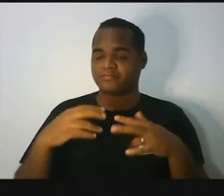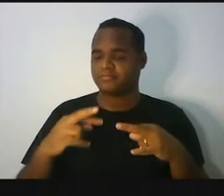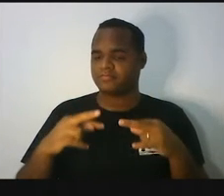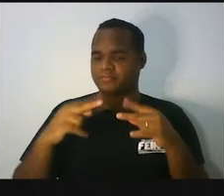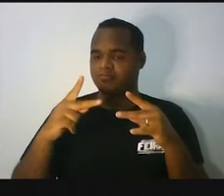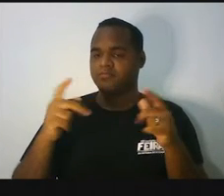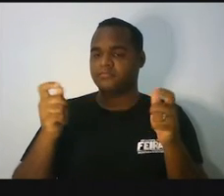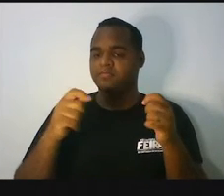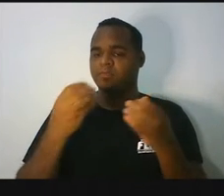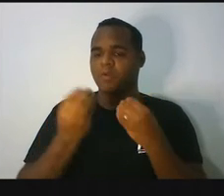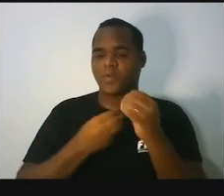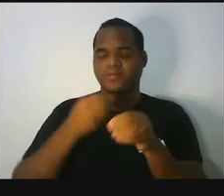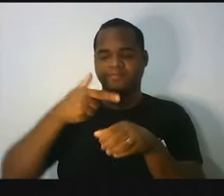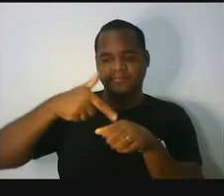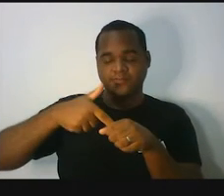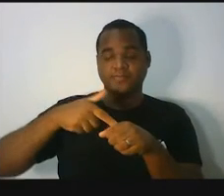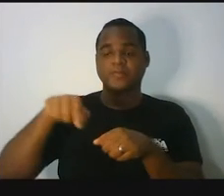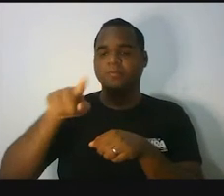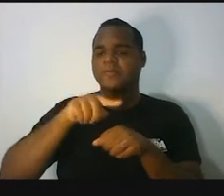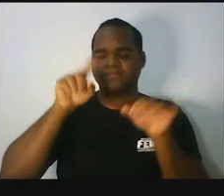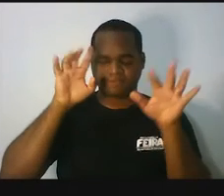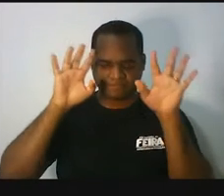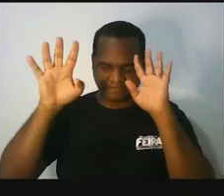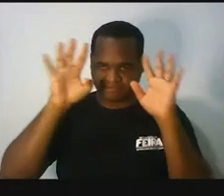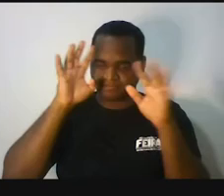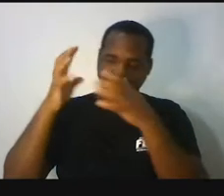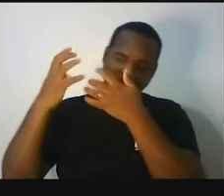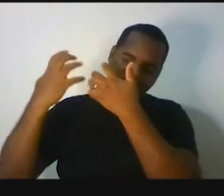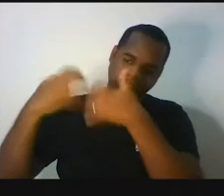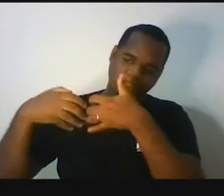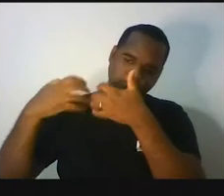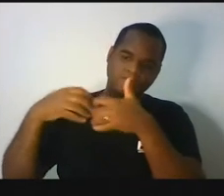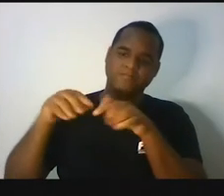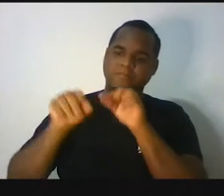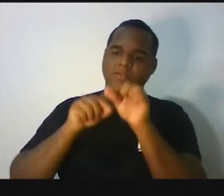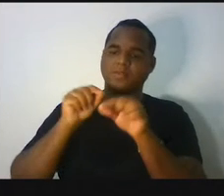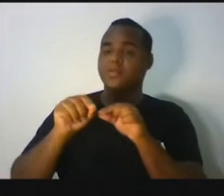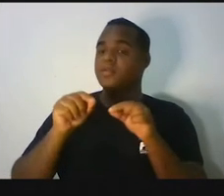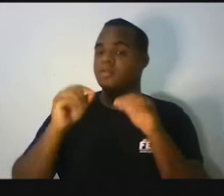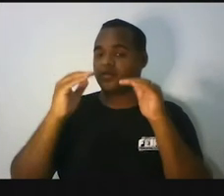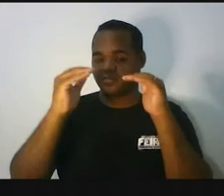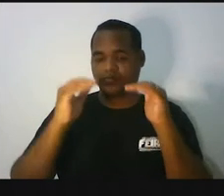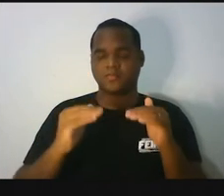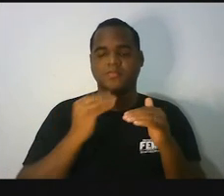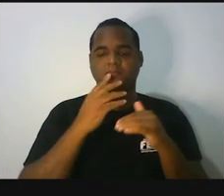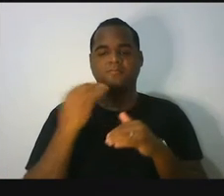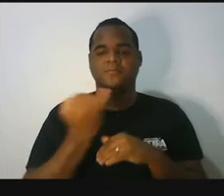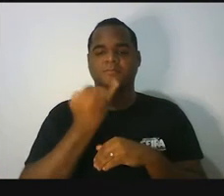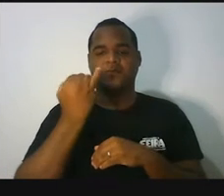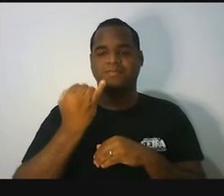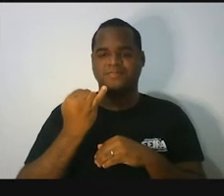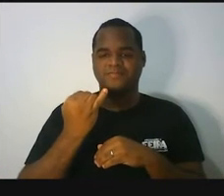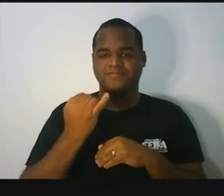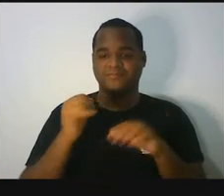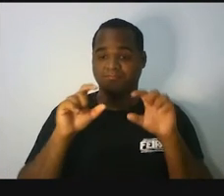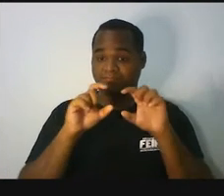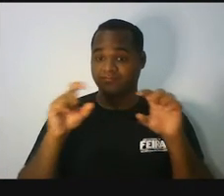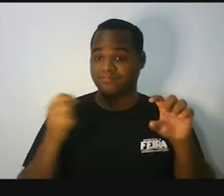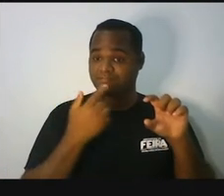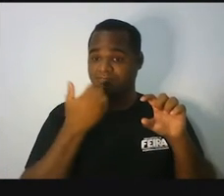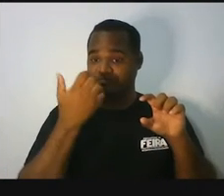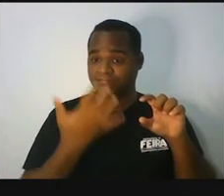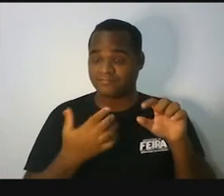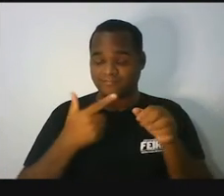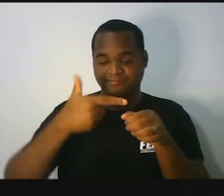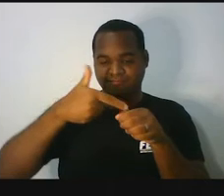gasolina, nós raciocinamos sobre essa situação aqui embaixo. Olha só, considere que o preço do